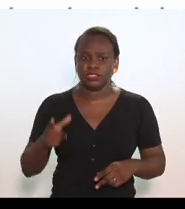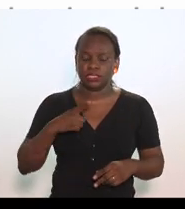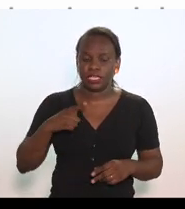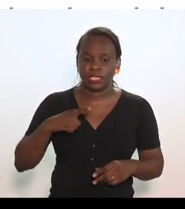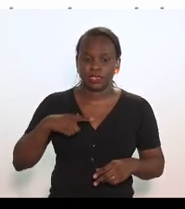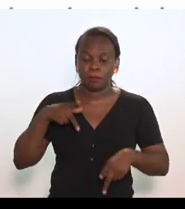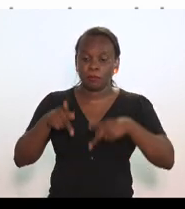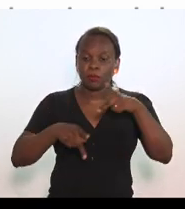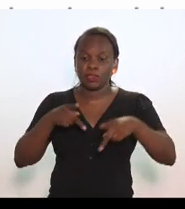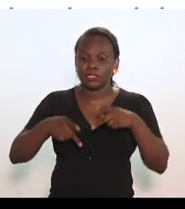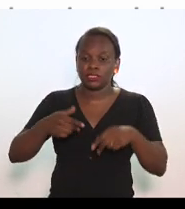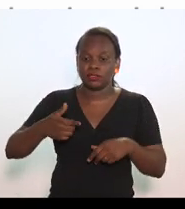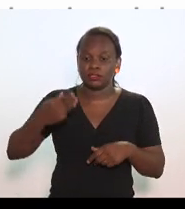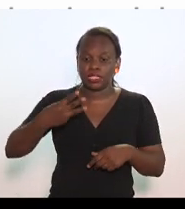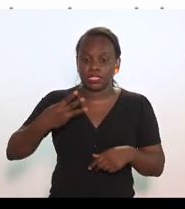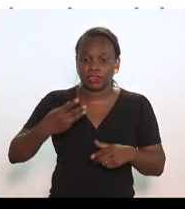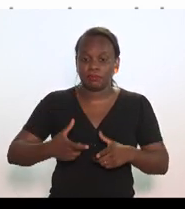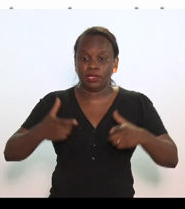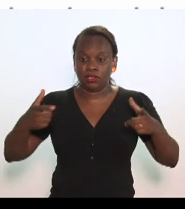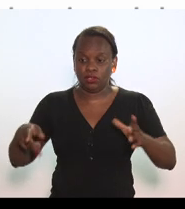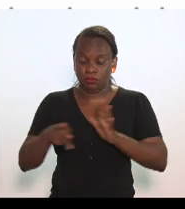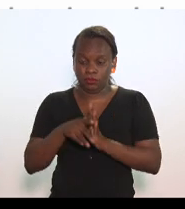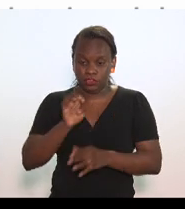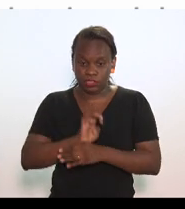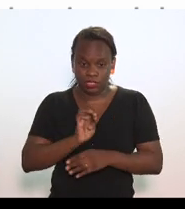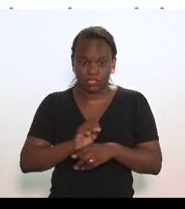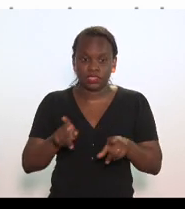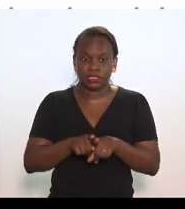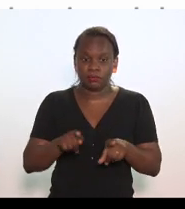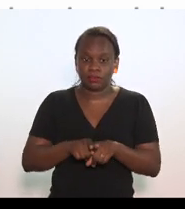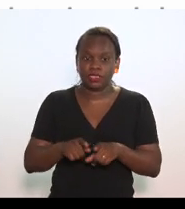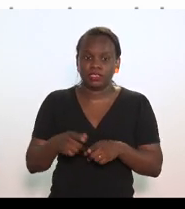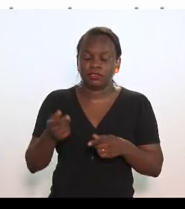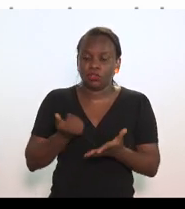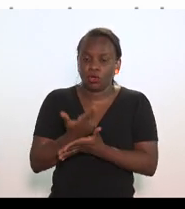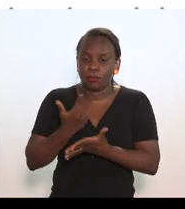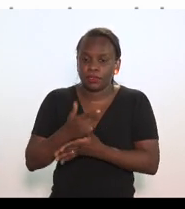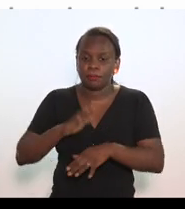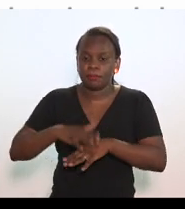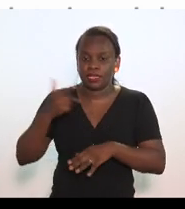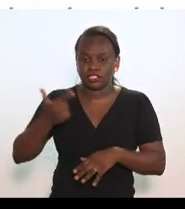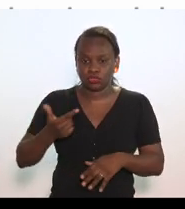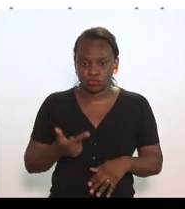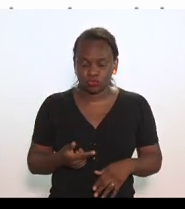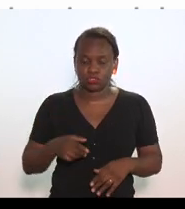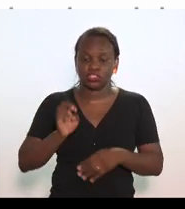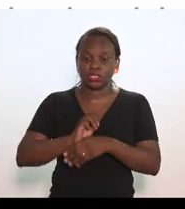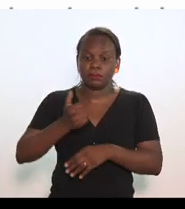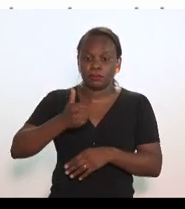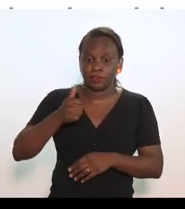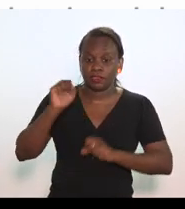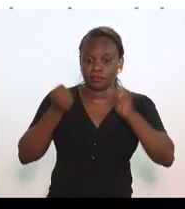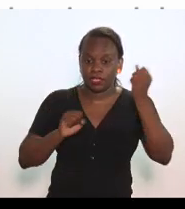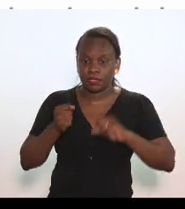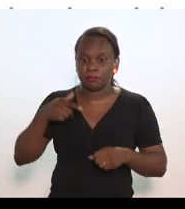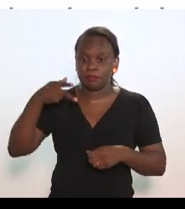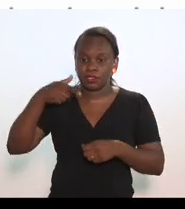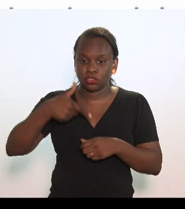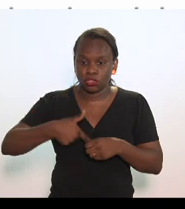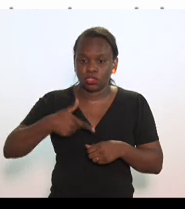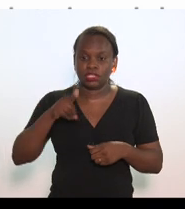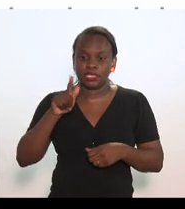terceira maior população do Estado. Somos o segundo maior mercado consumidor, o primeiro Estado em produção de petróleo e gás.